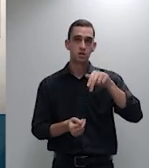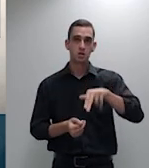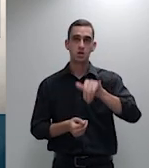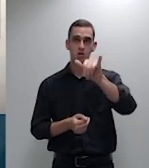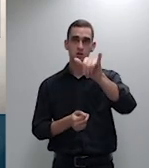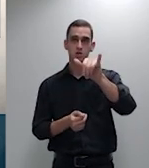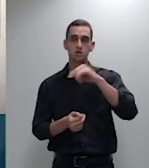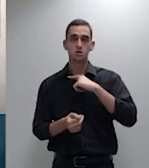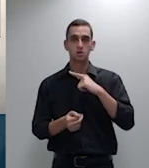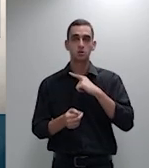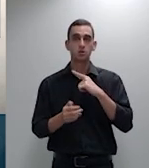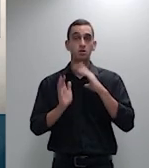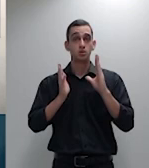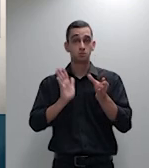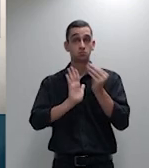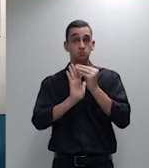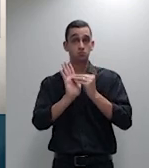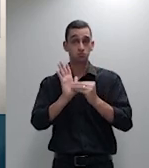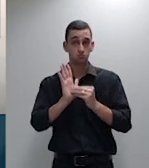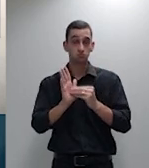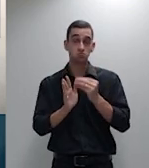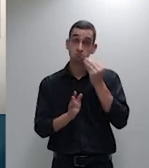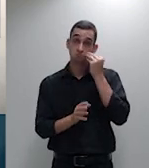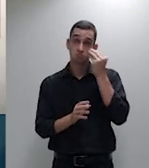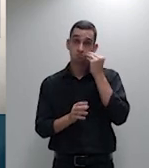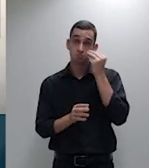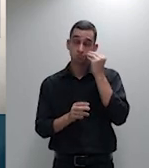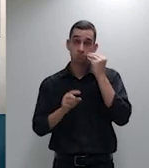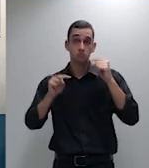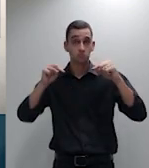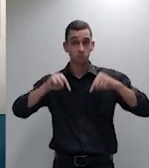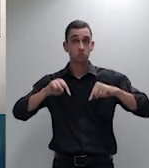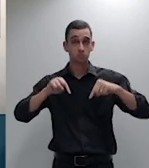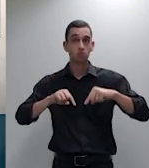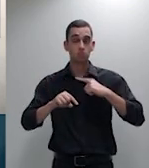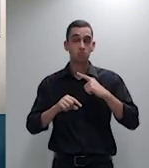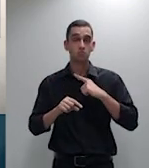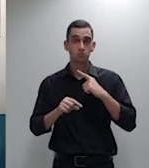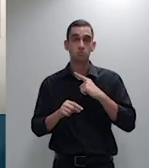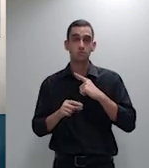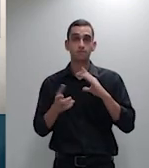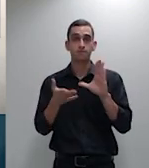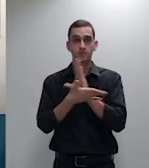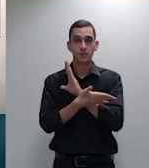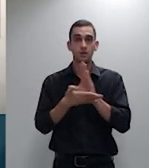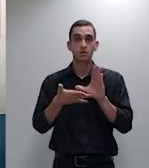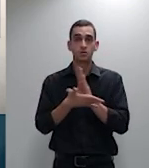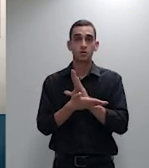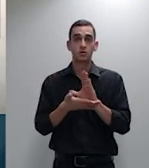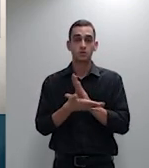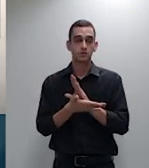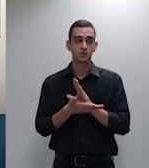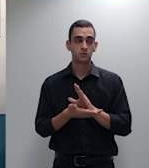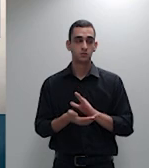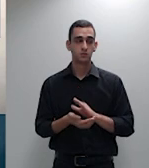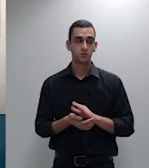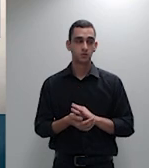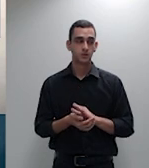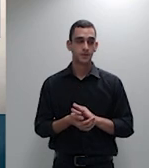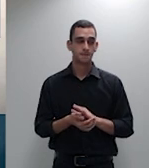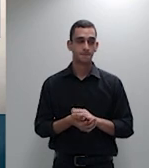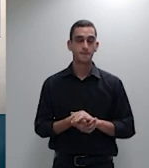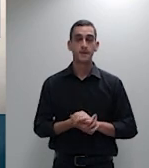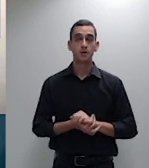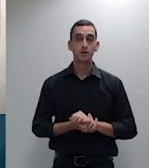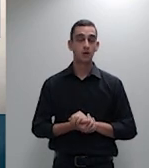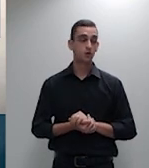caberá a esta na parte final caberá a esta o ônus de provar a veracidade aí ficaria